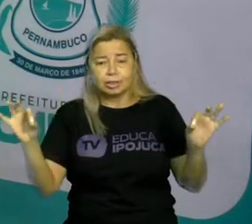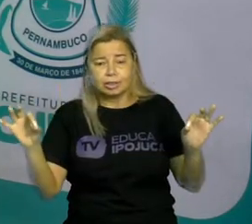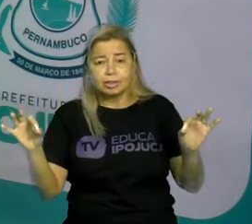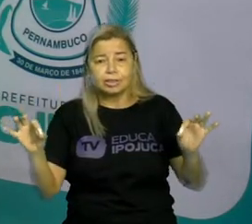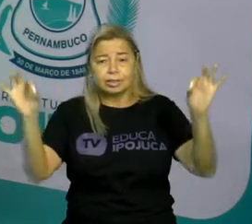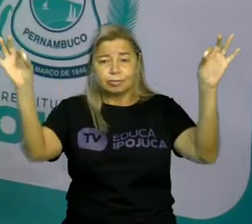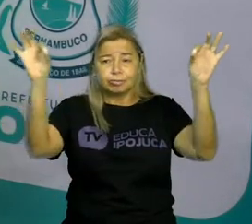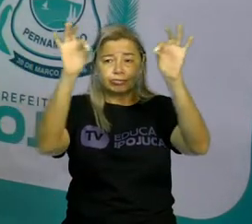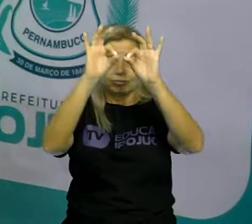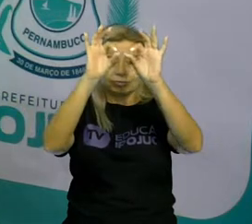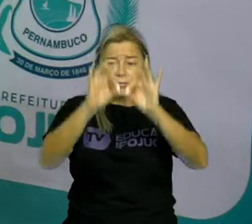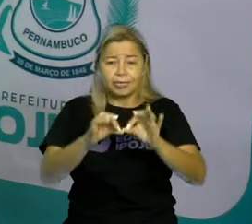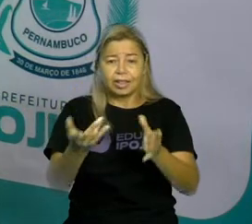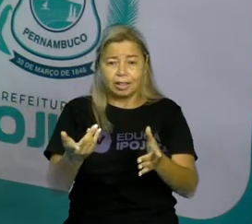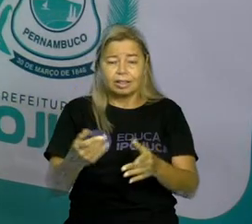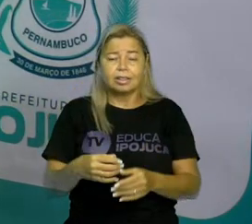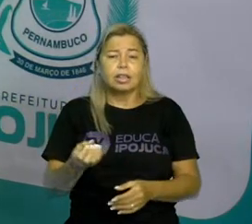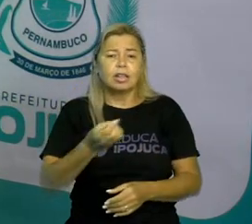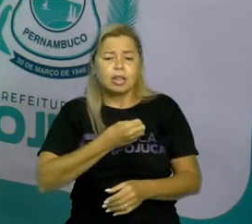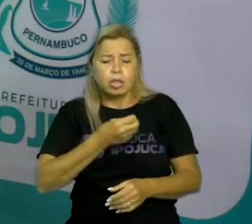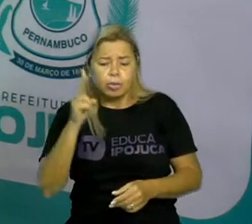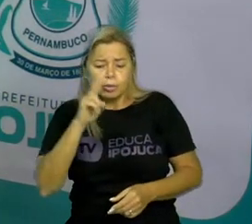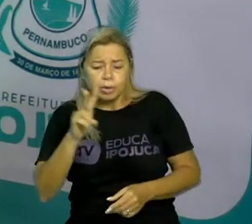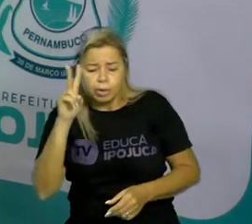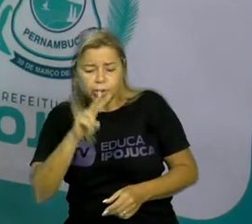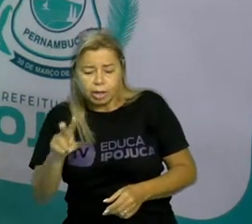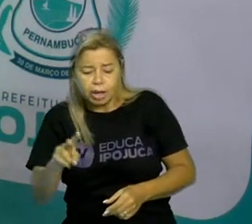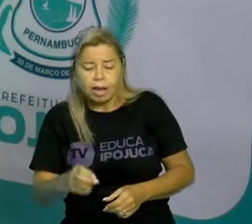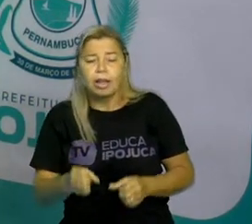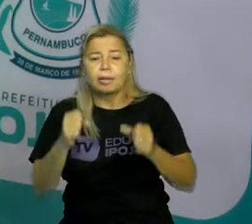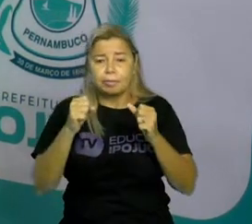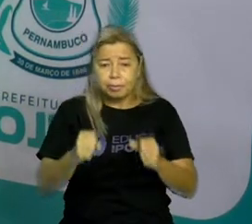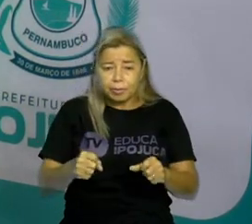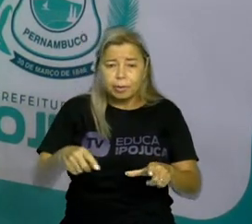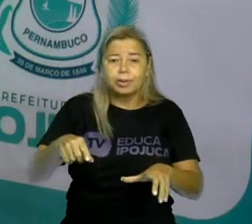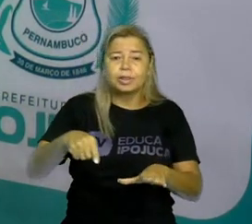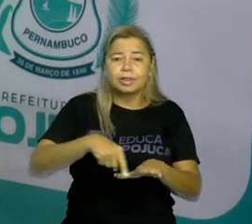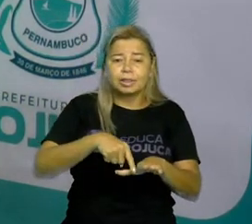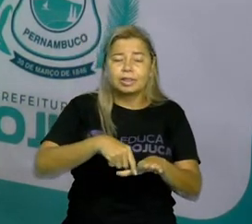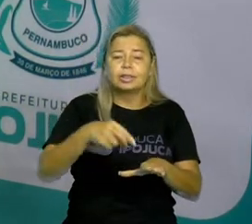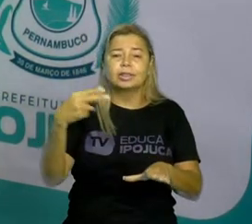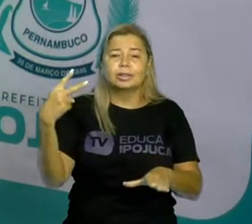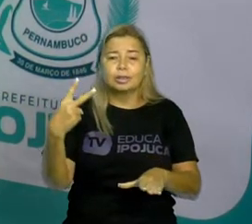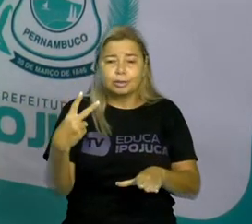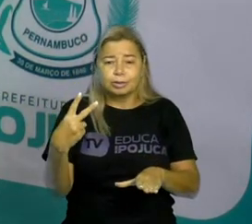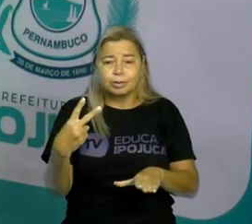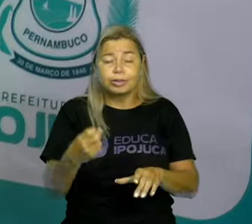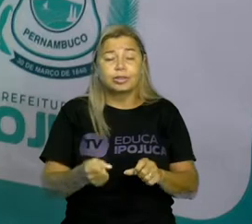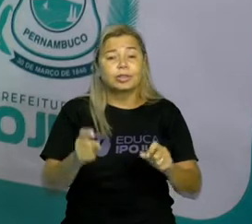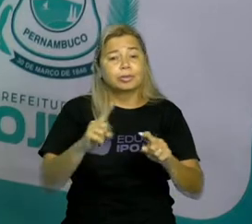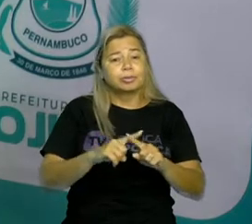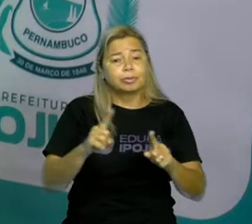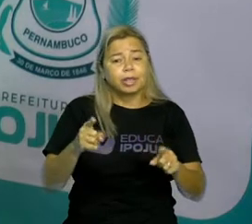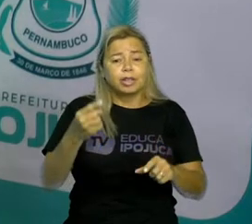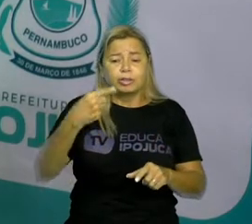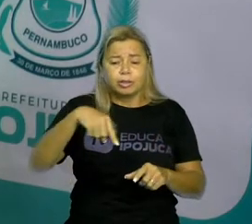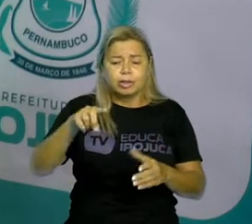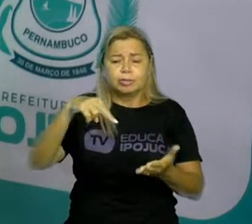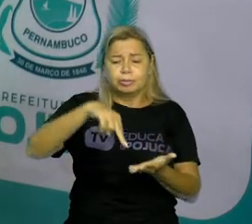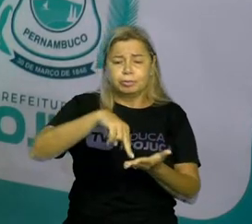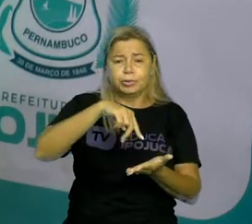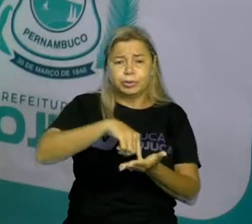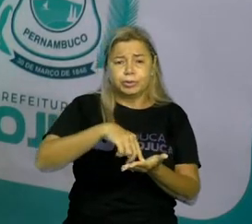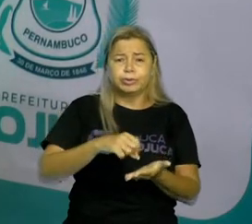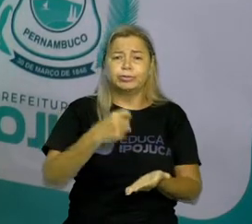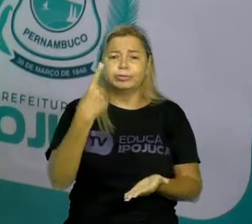na casa numerada com os dois pés, simultaneamente assim. Se eu for na casa de pisar os dois pés e eu só piso um, também errou